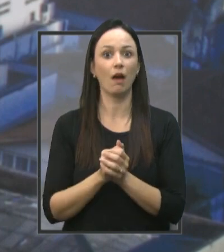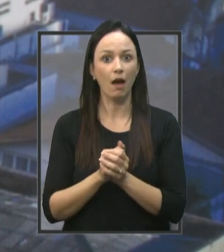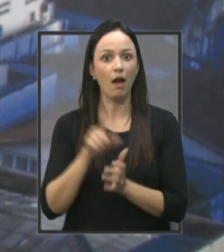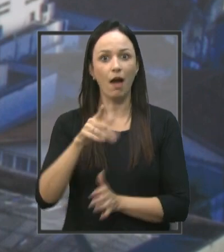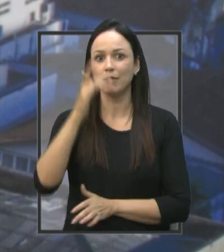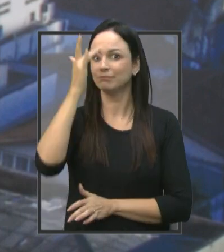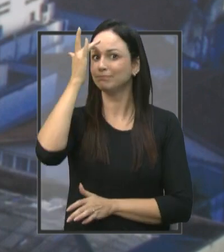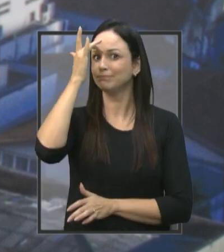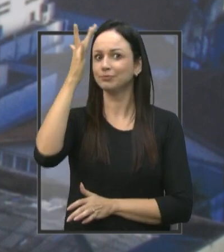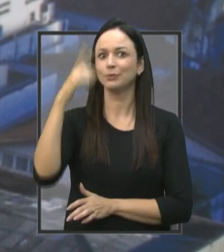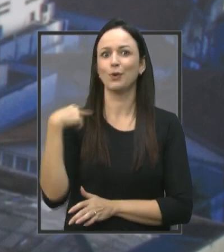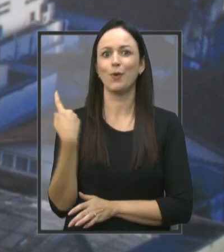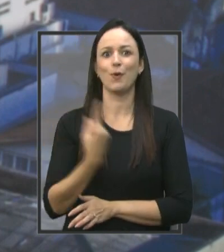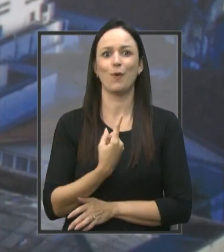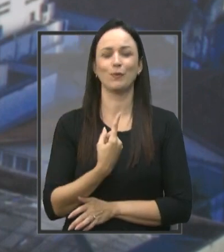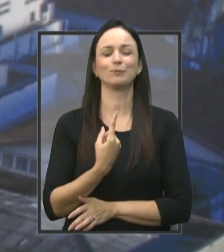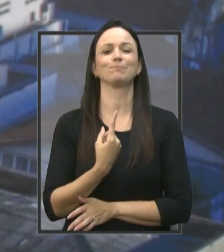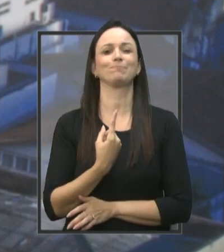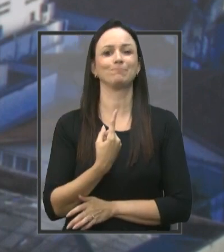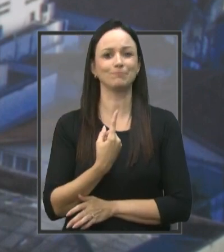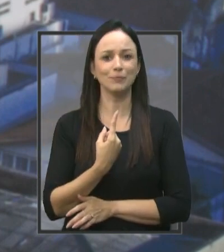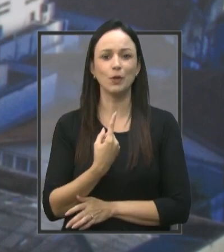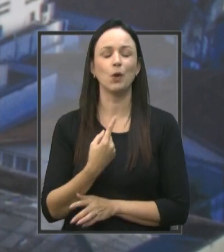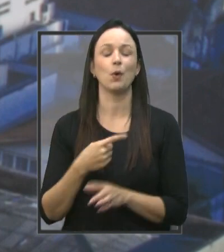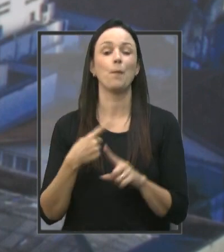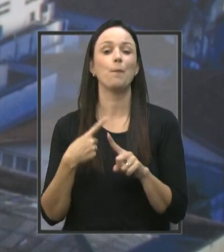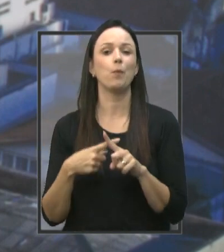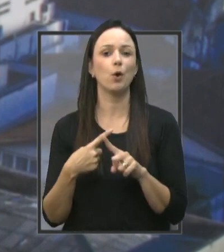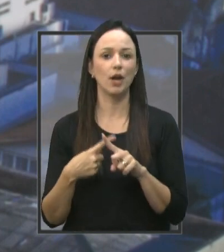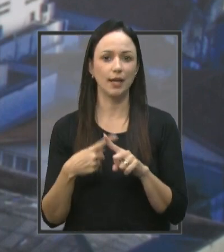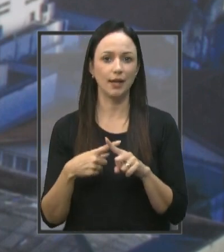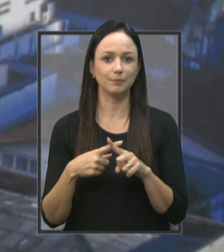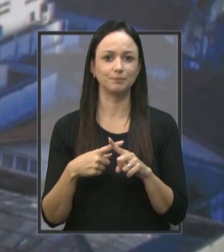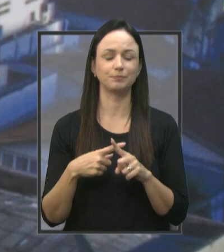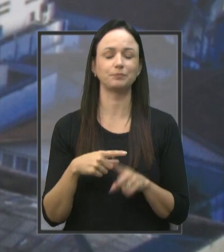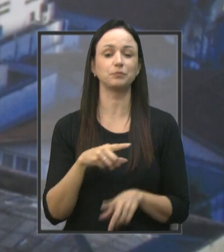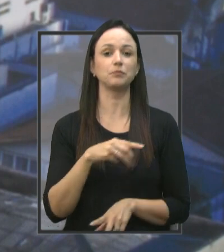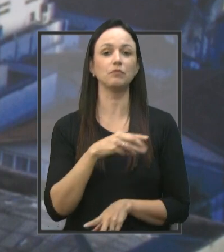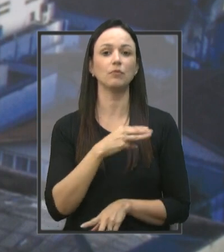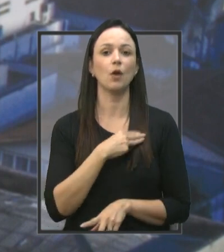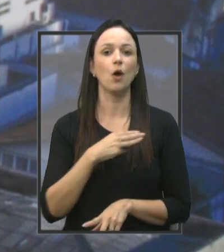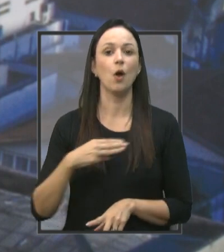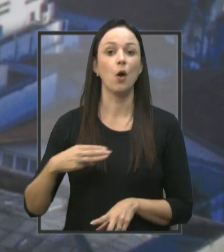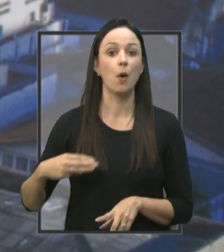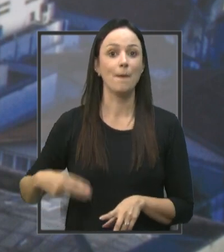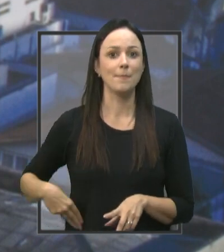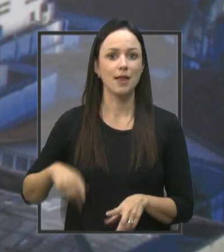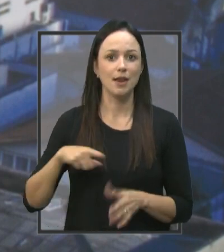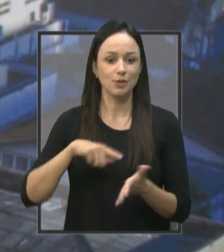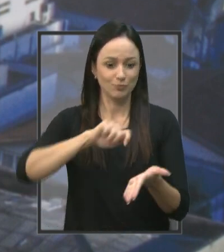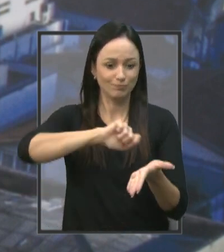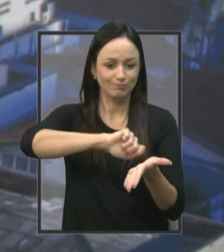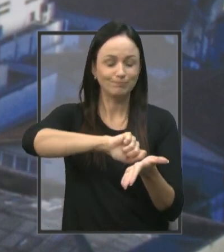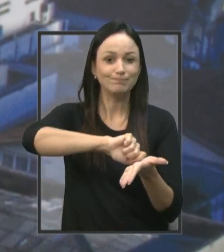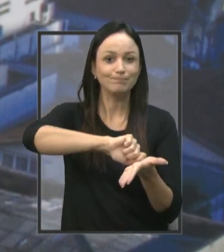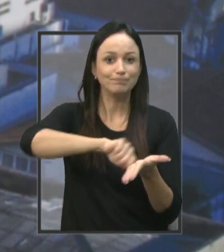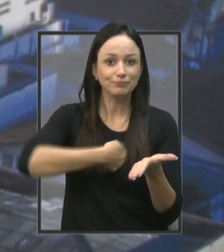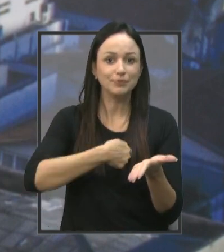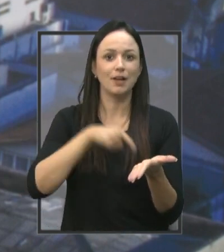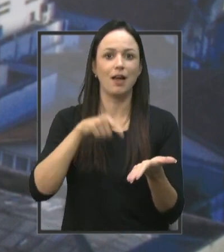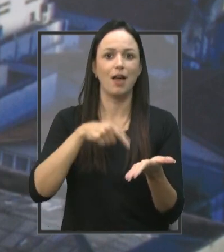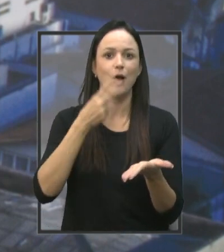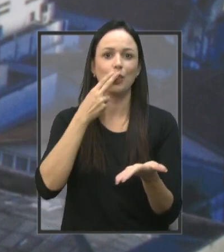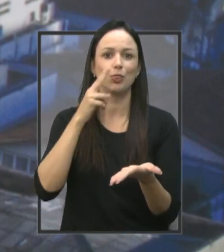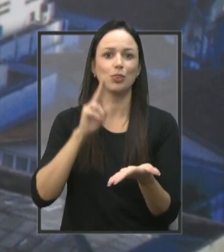vida Porque quando o ministro assinou o documento Ele já